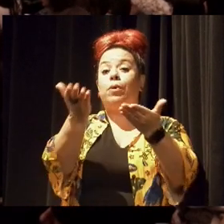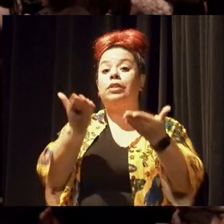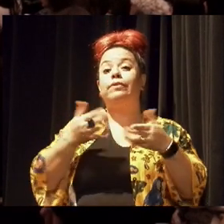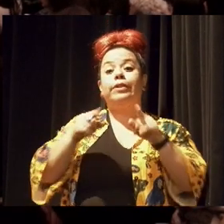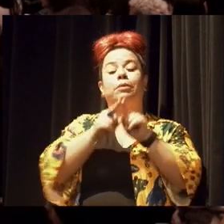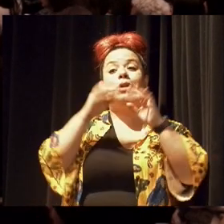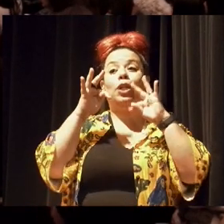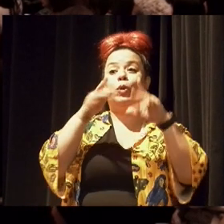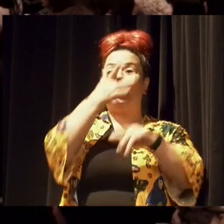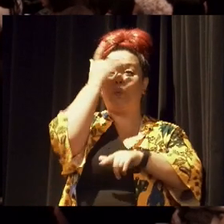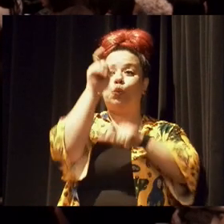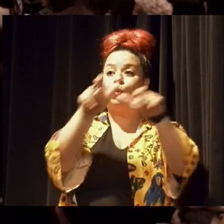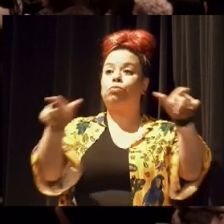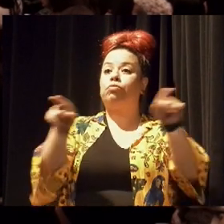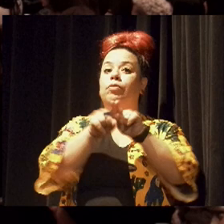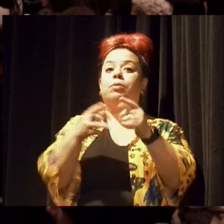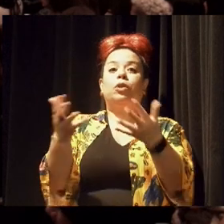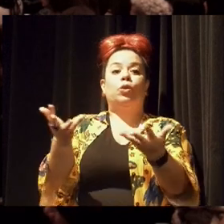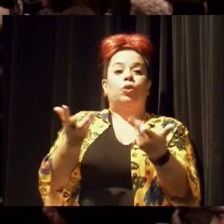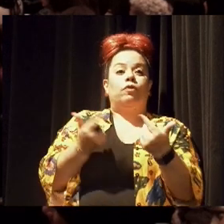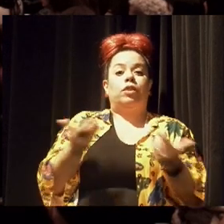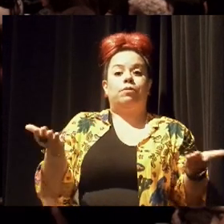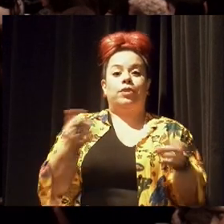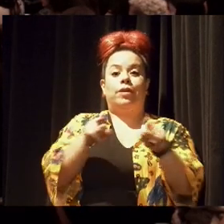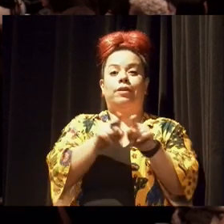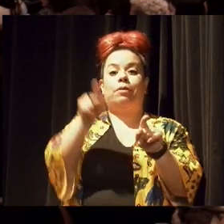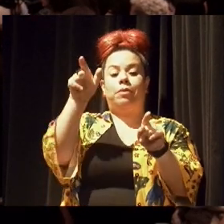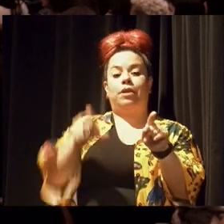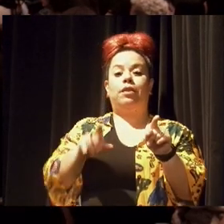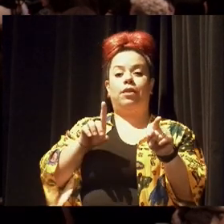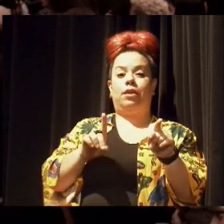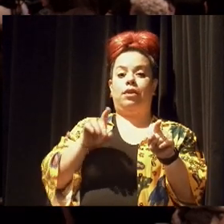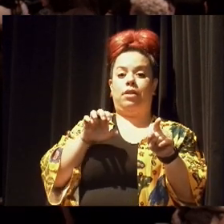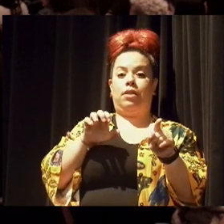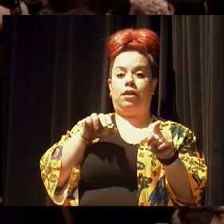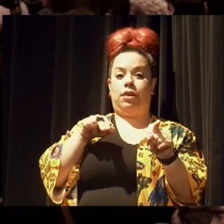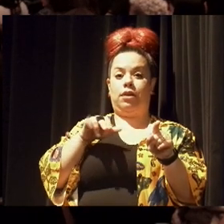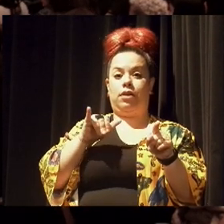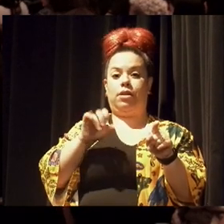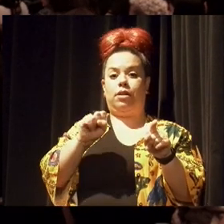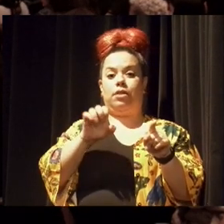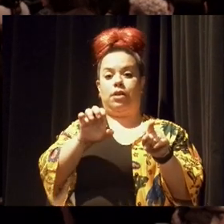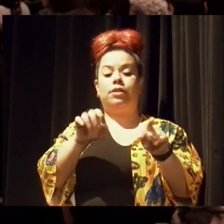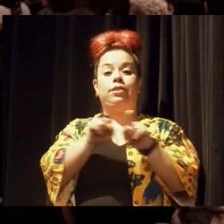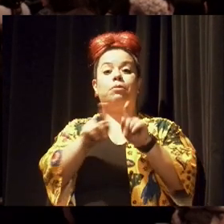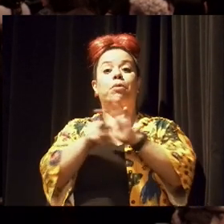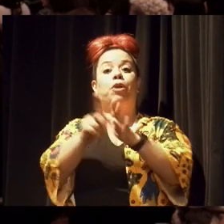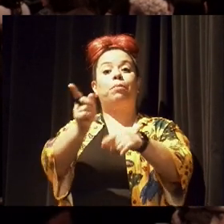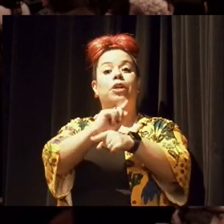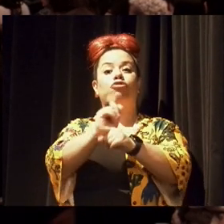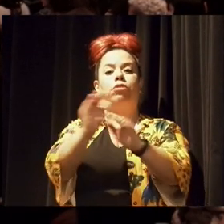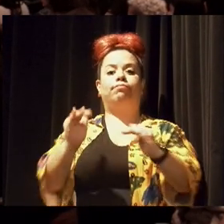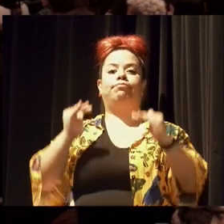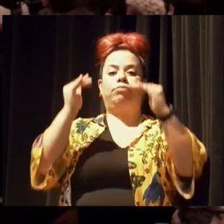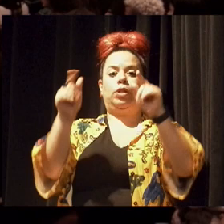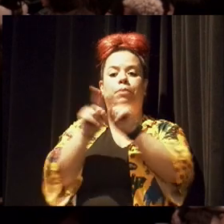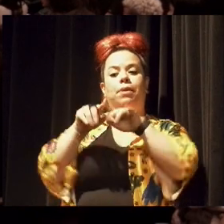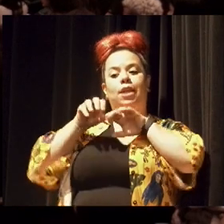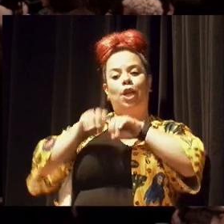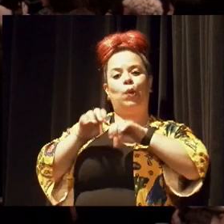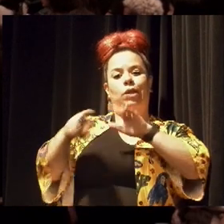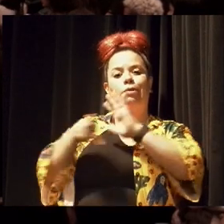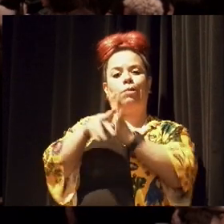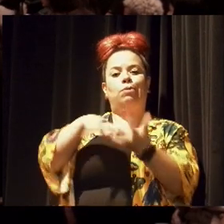todas as pessoas, convidamos ao palco a senhora Denise Baena, gerente de gerência de educação e